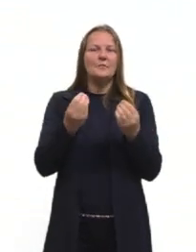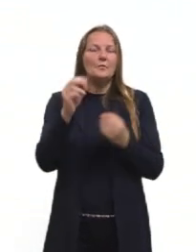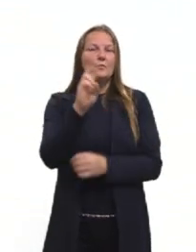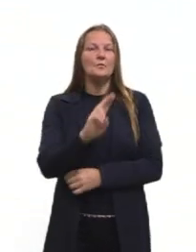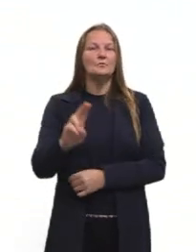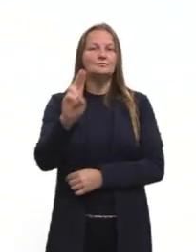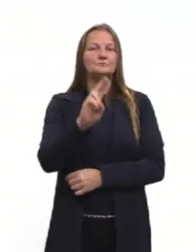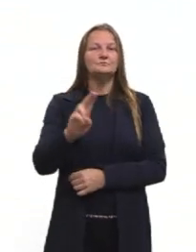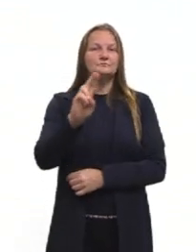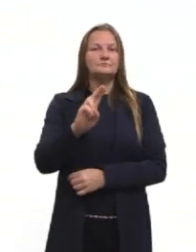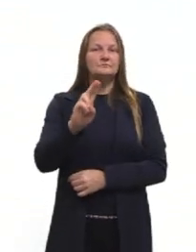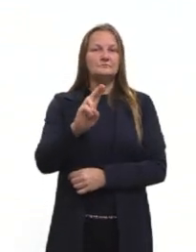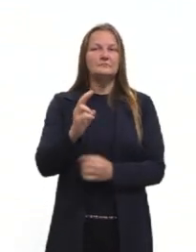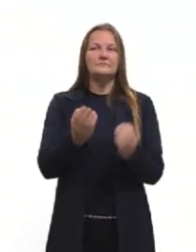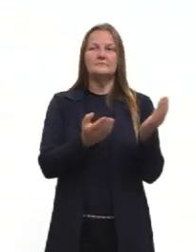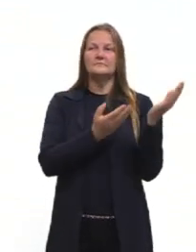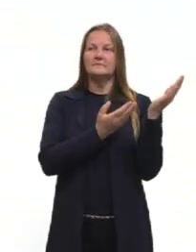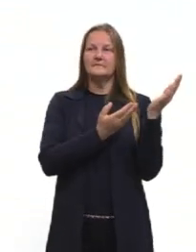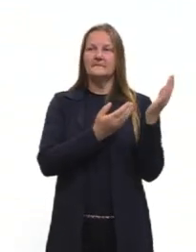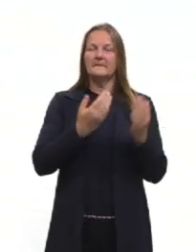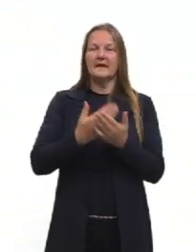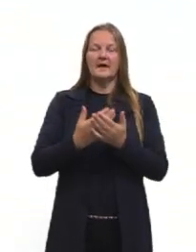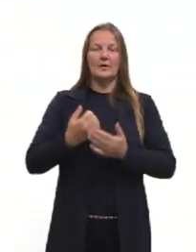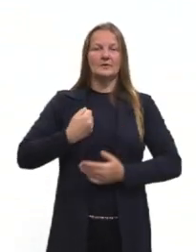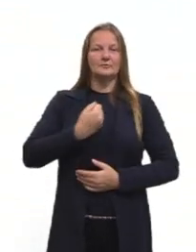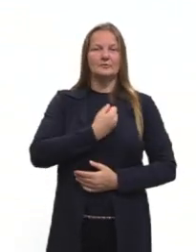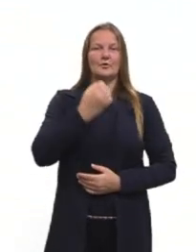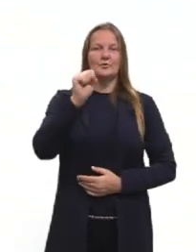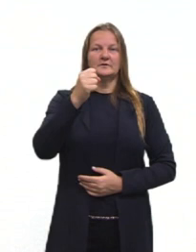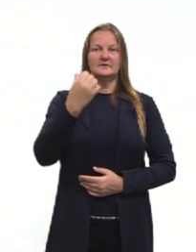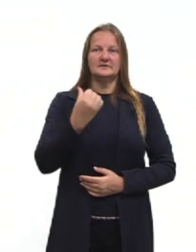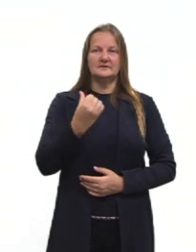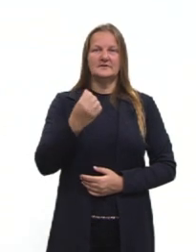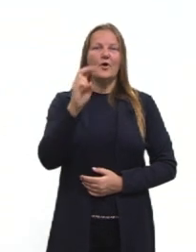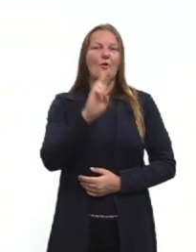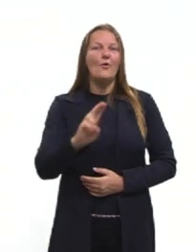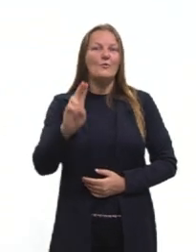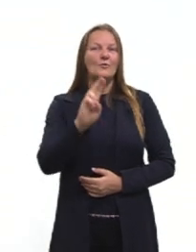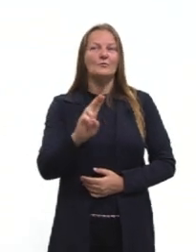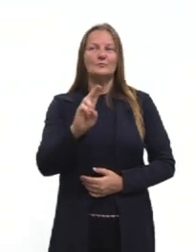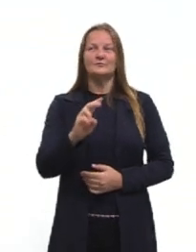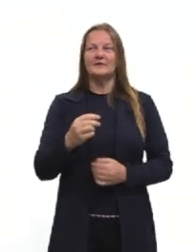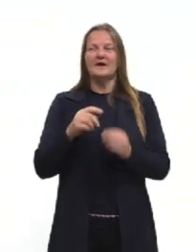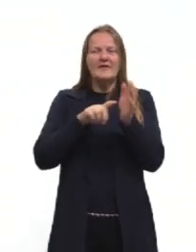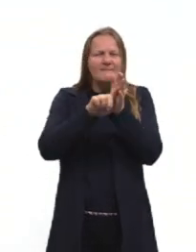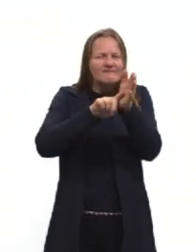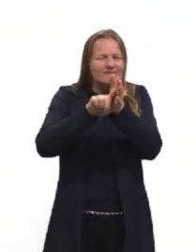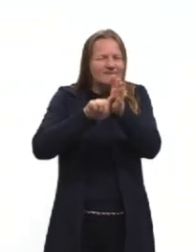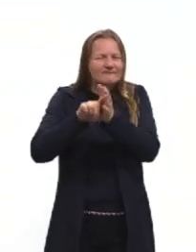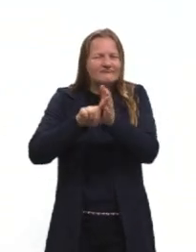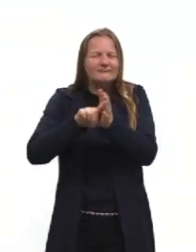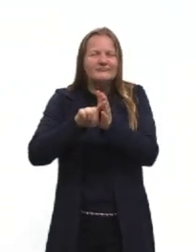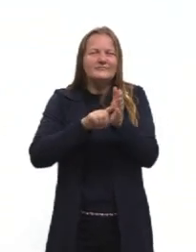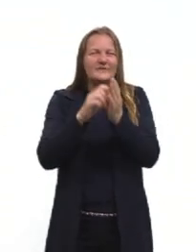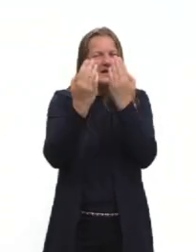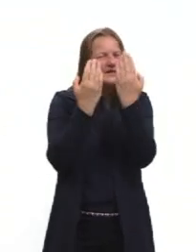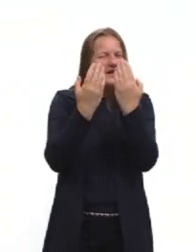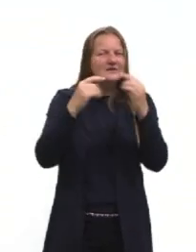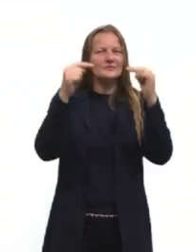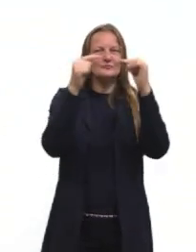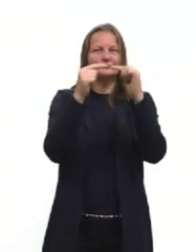a nossa aula 86, como utilizar a análise combinatória.